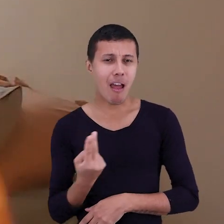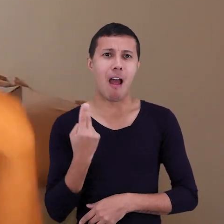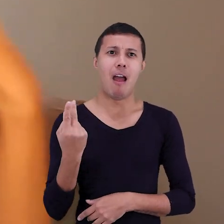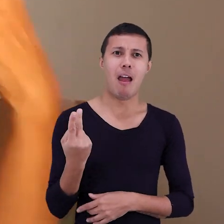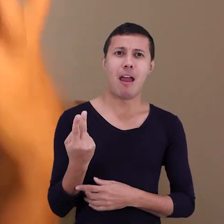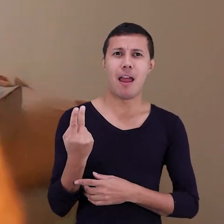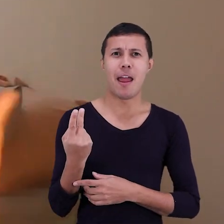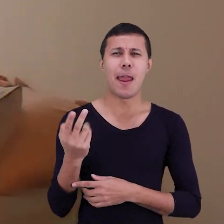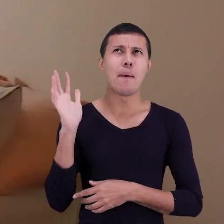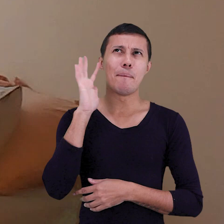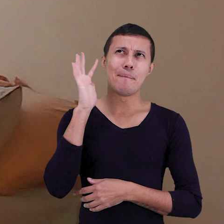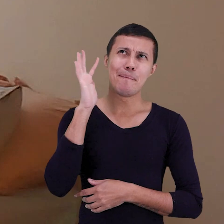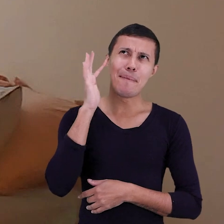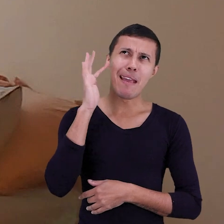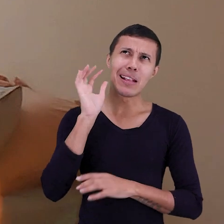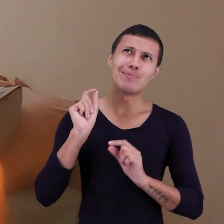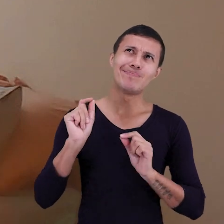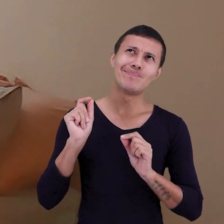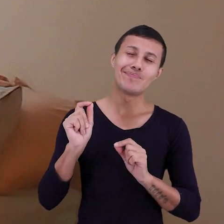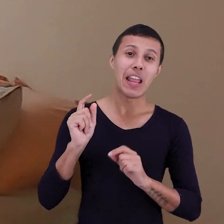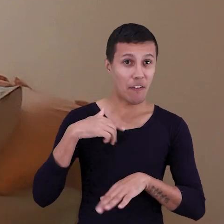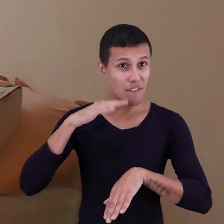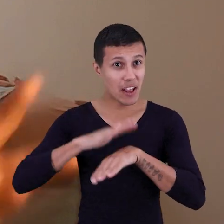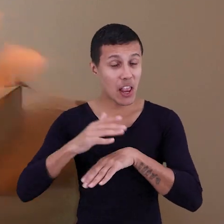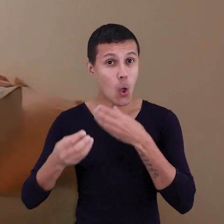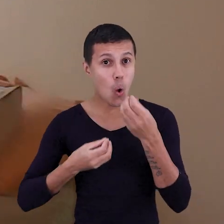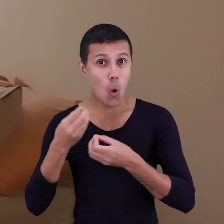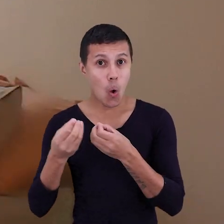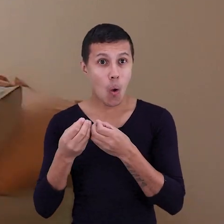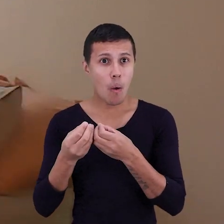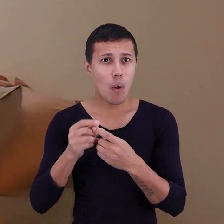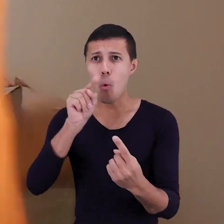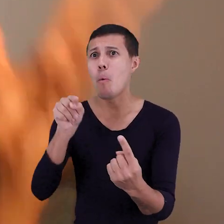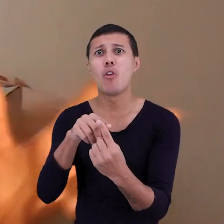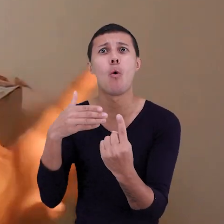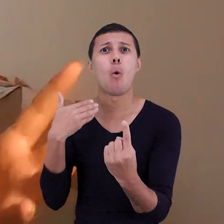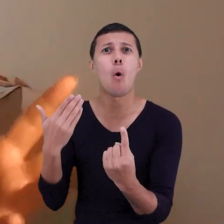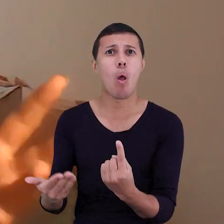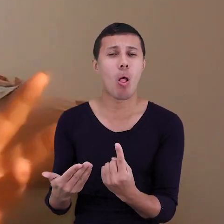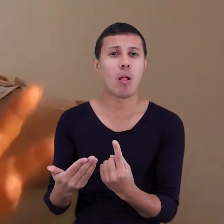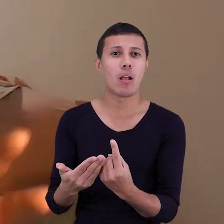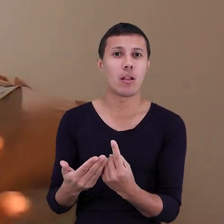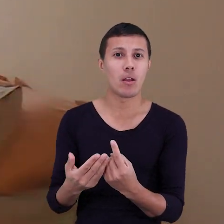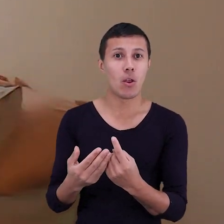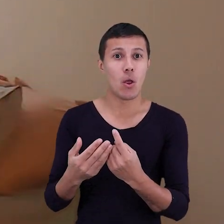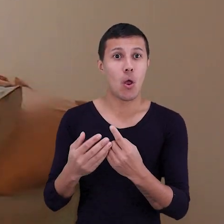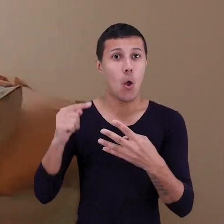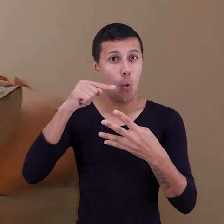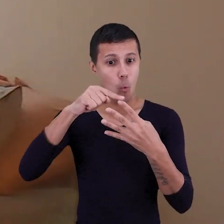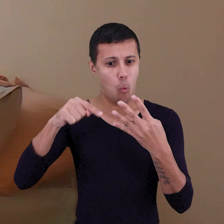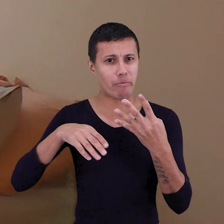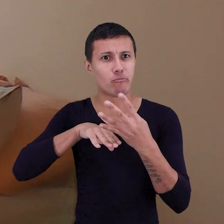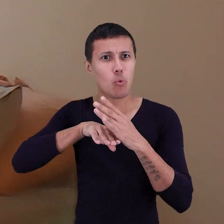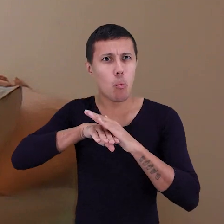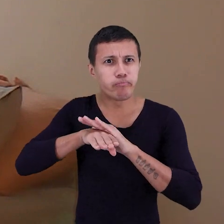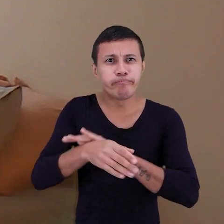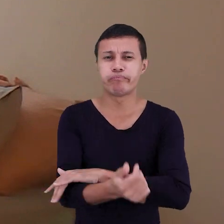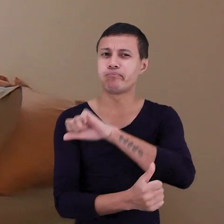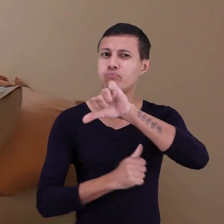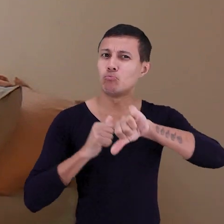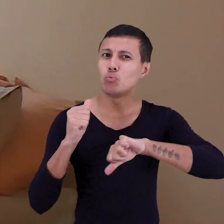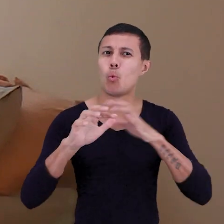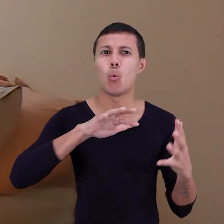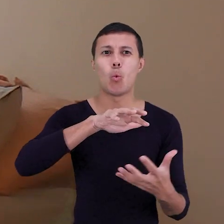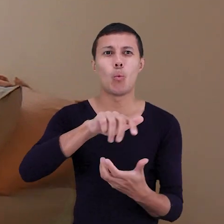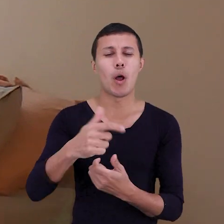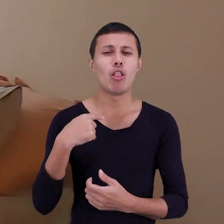Então, eu estava pensando exatamente isso, né? O que eu tinha que fazer e para que era. Então, eram quatro hábitos para mudar o mundo. Então, hoje, de vez em quando a